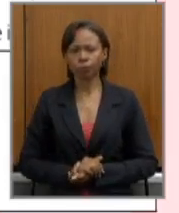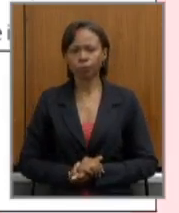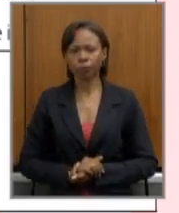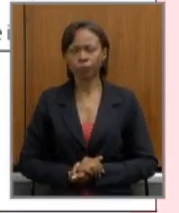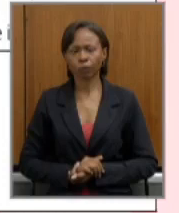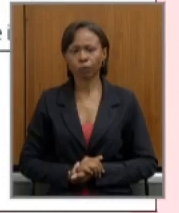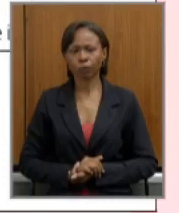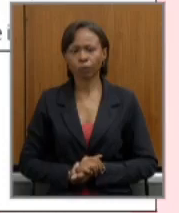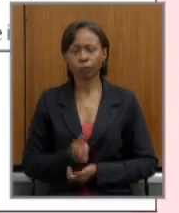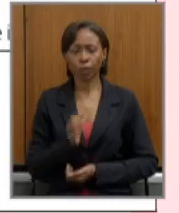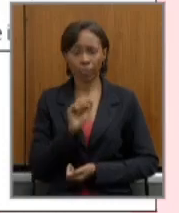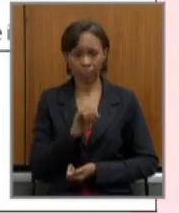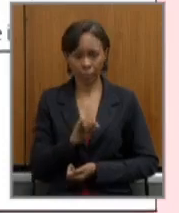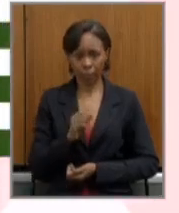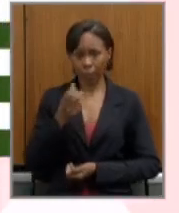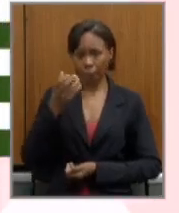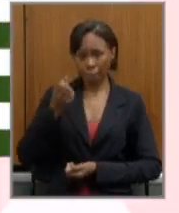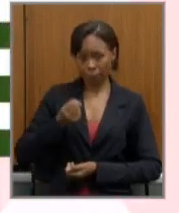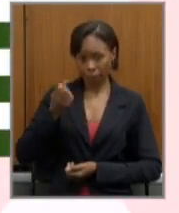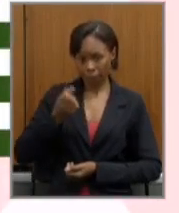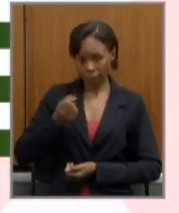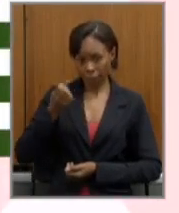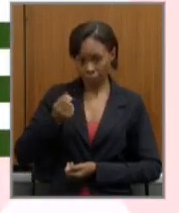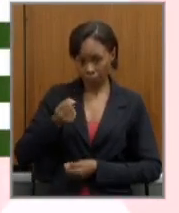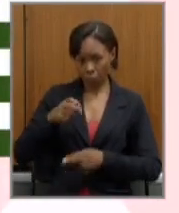No caso de pensão por morte